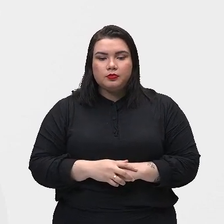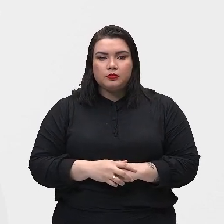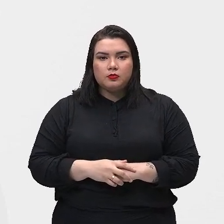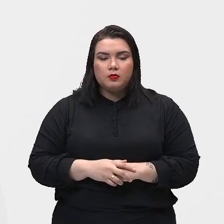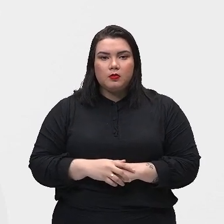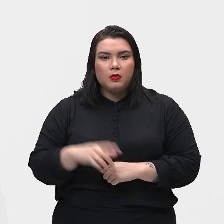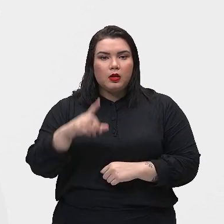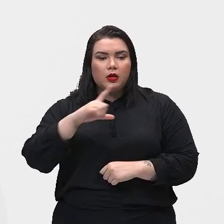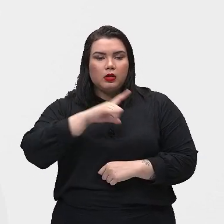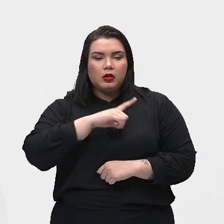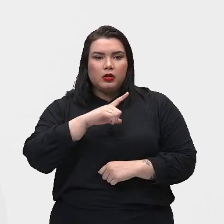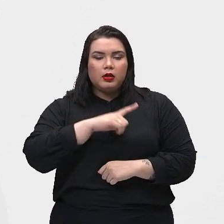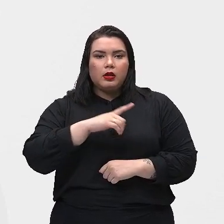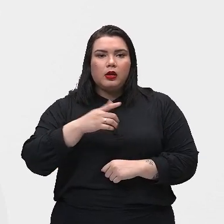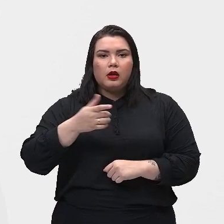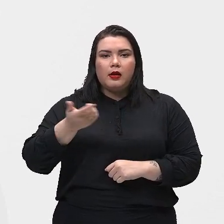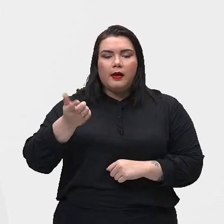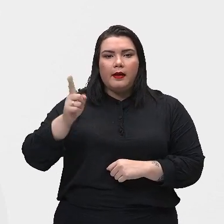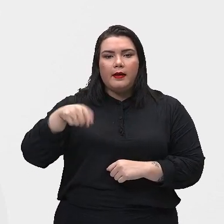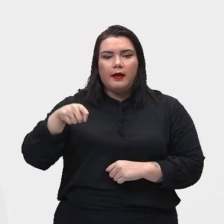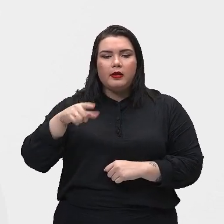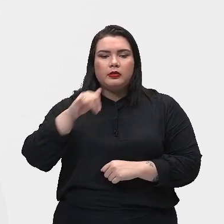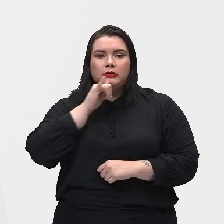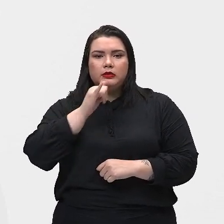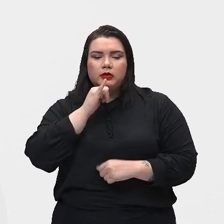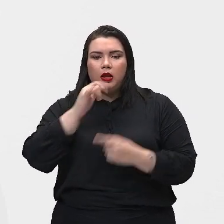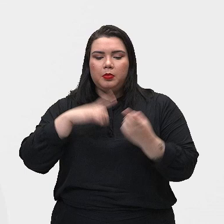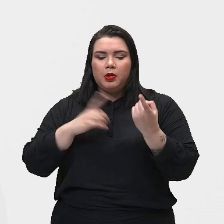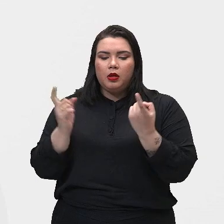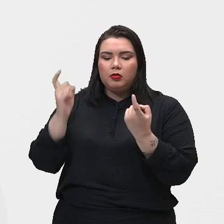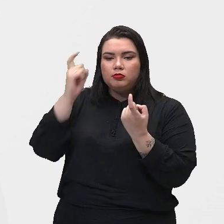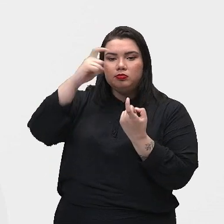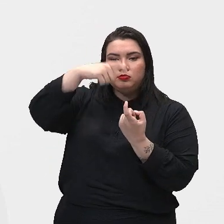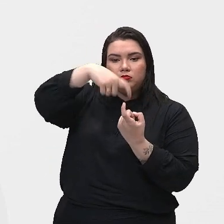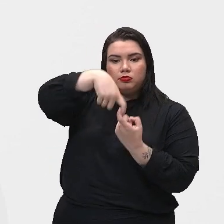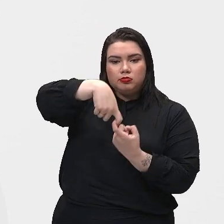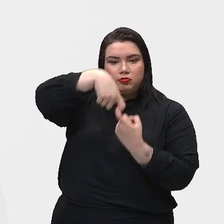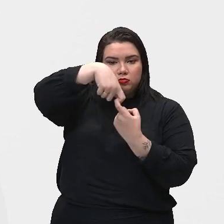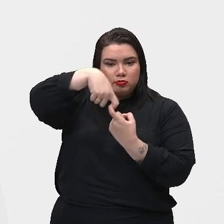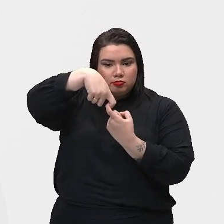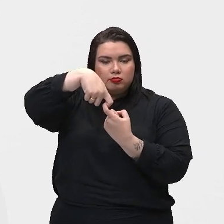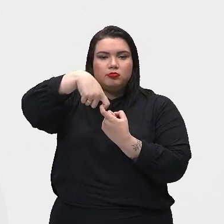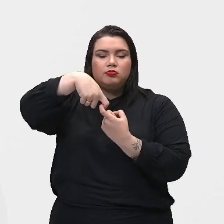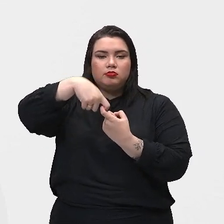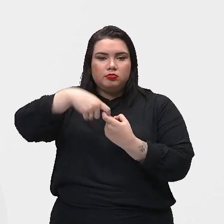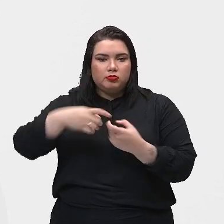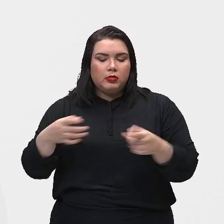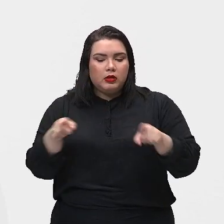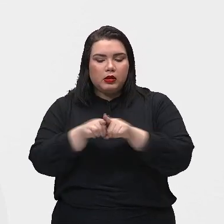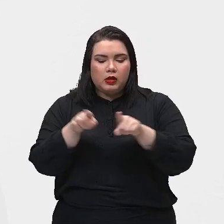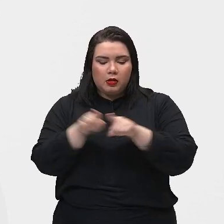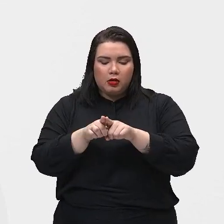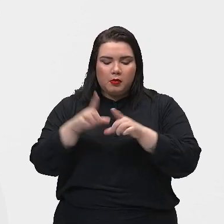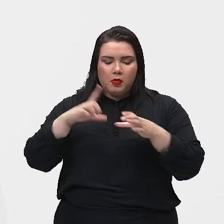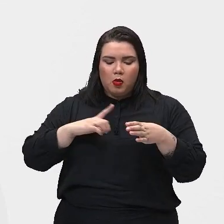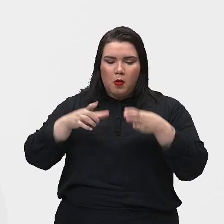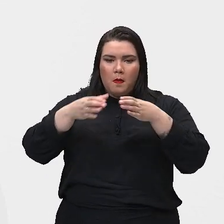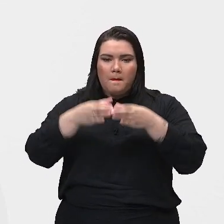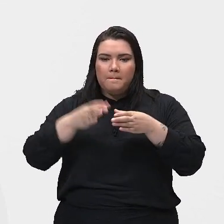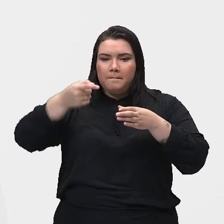aqueles, digamos, nos guindastes, exemplos também nos poços artesianos.